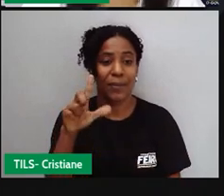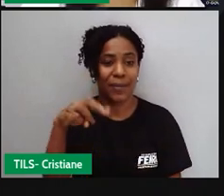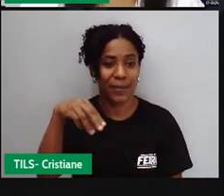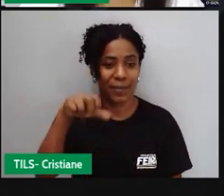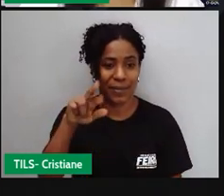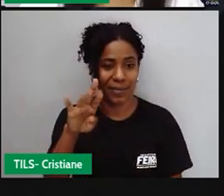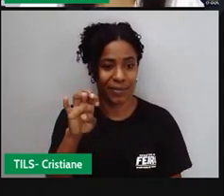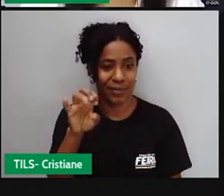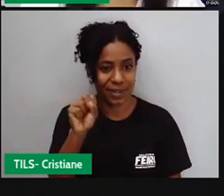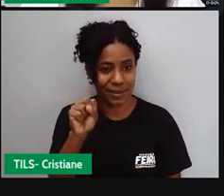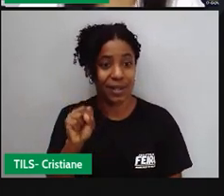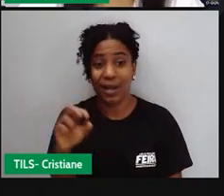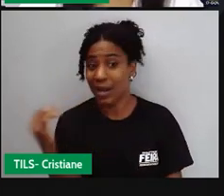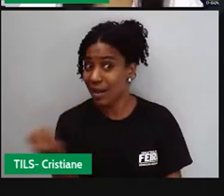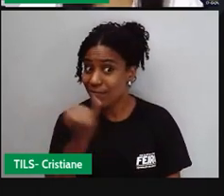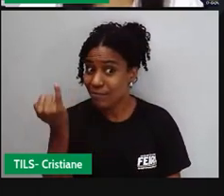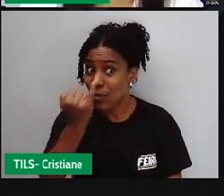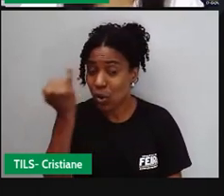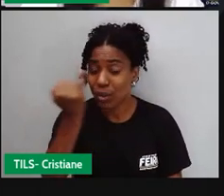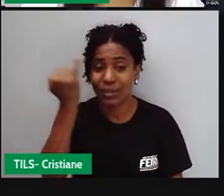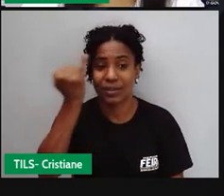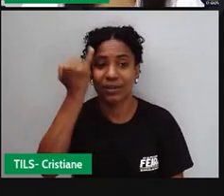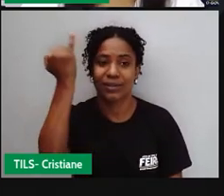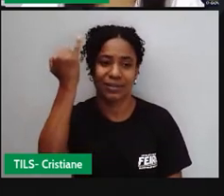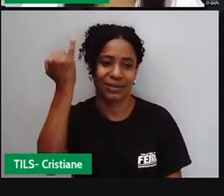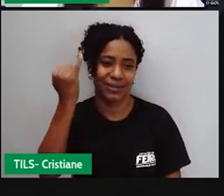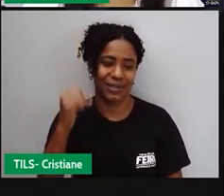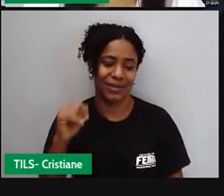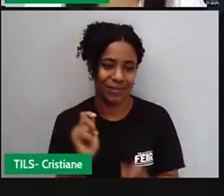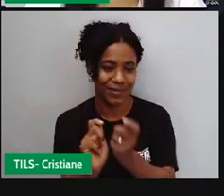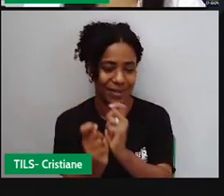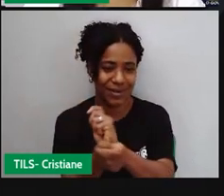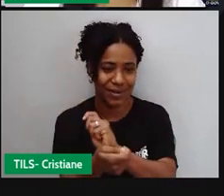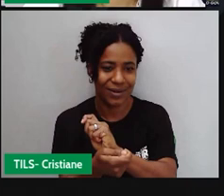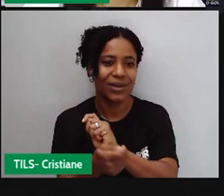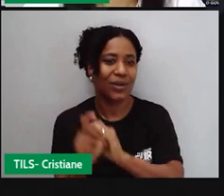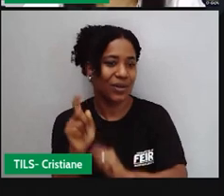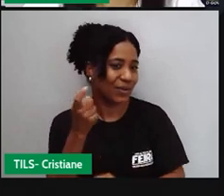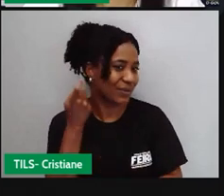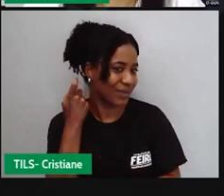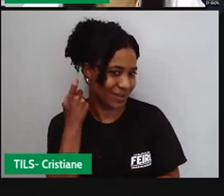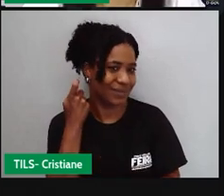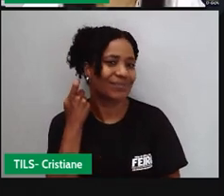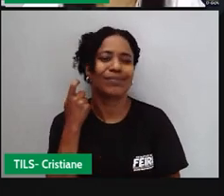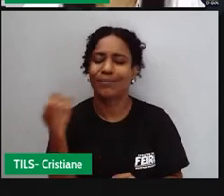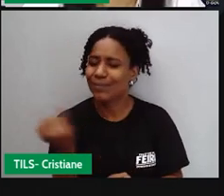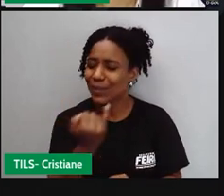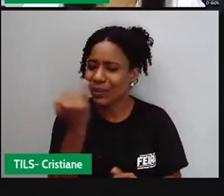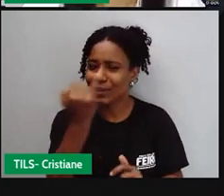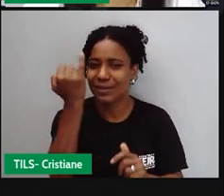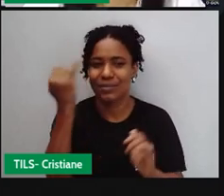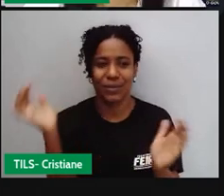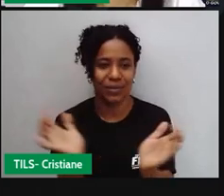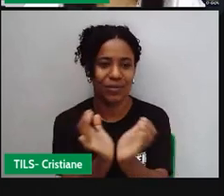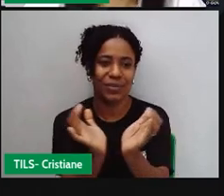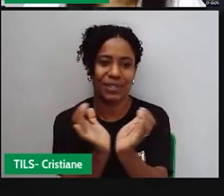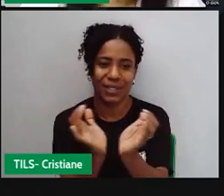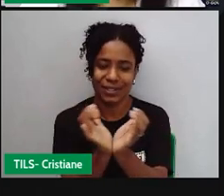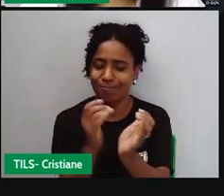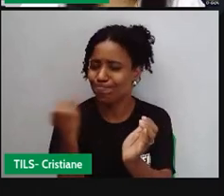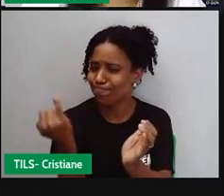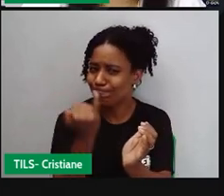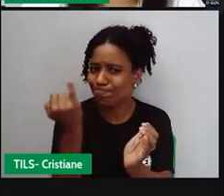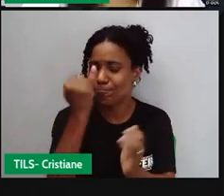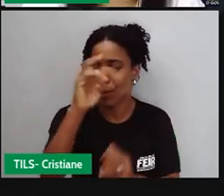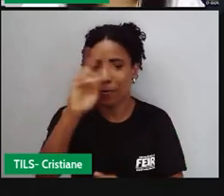cultural quilombola. Então, tudo o que se vive dentro de uma comunidade quilombola é importante para a nossa cultura.